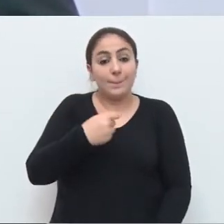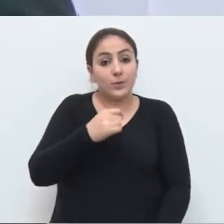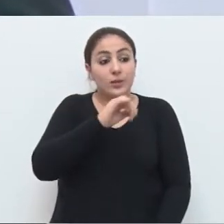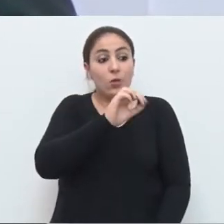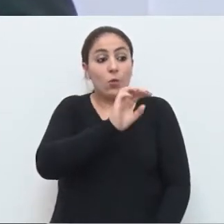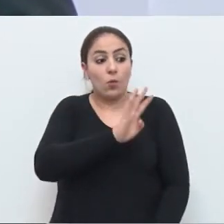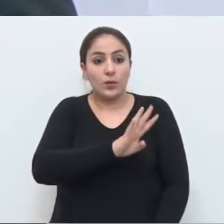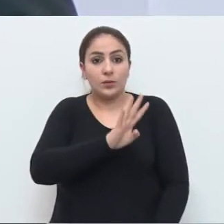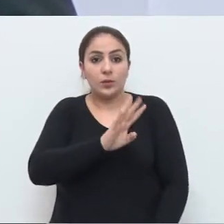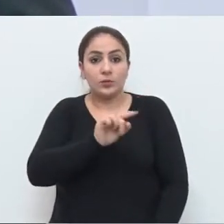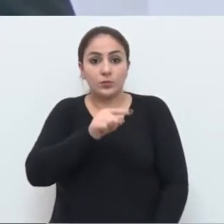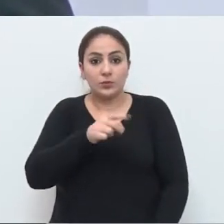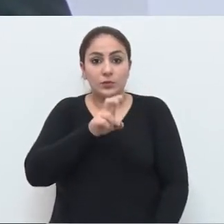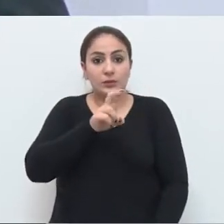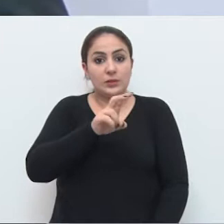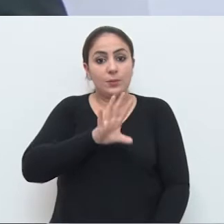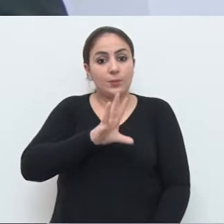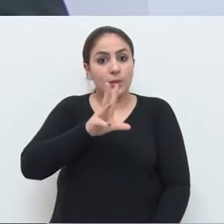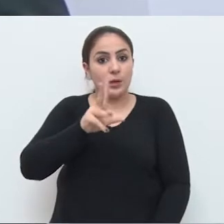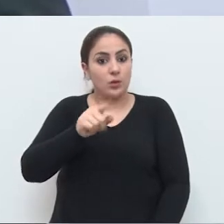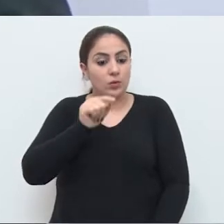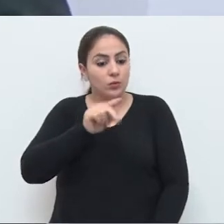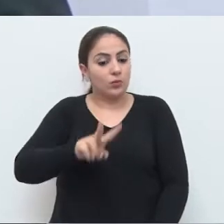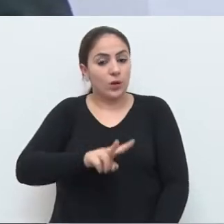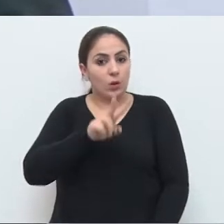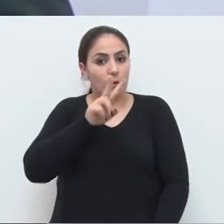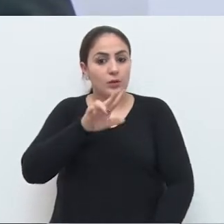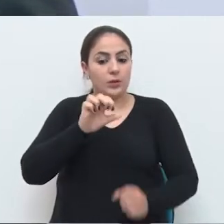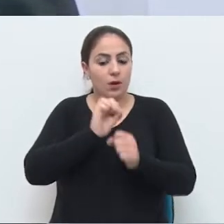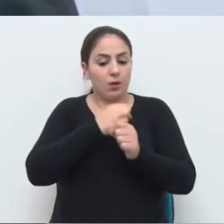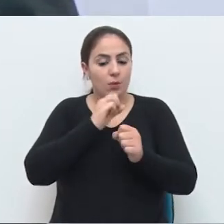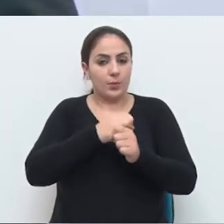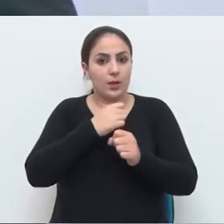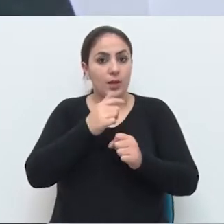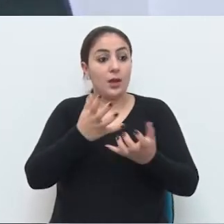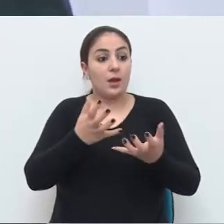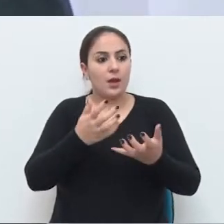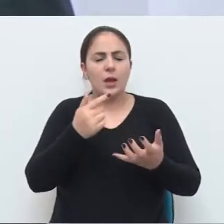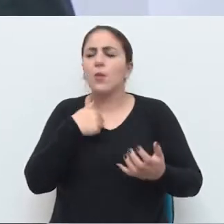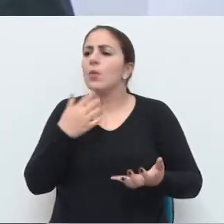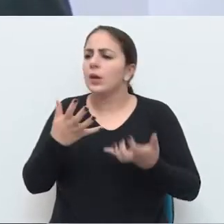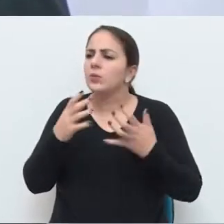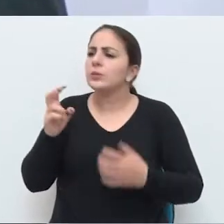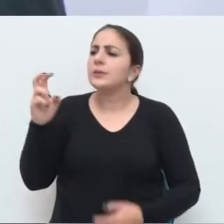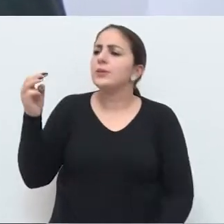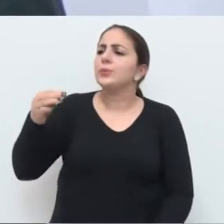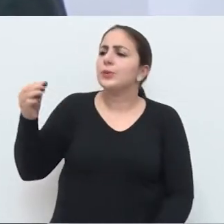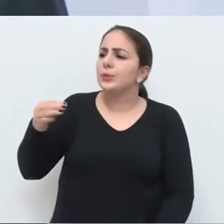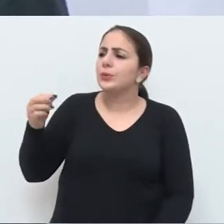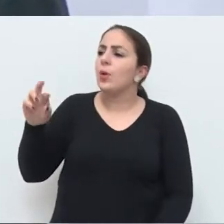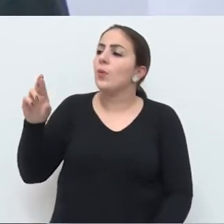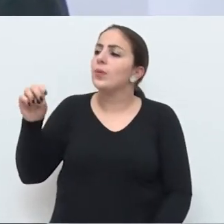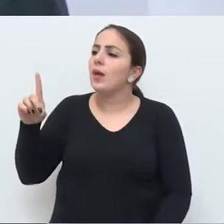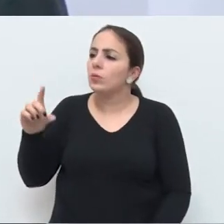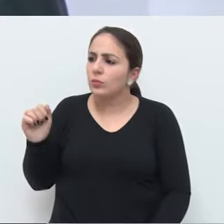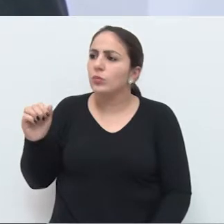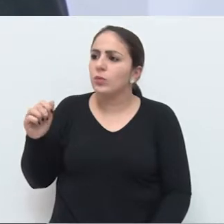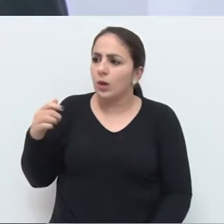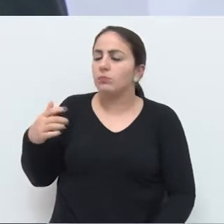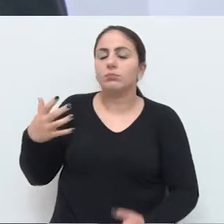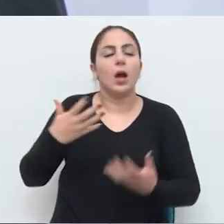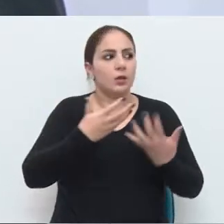milhões, que é o total da obra estimado. Eu quero cinco minutos, Ronaldo.